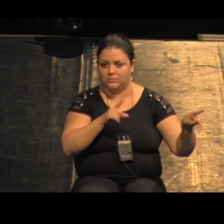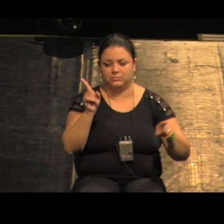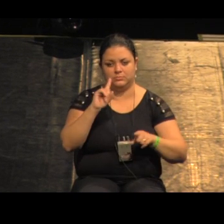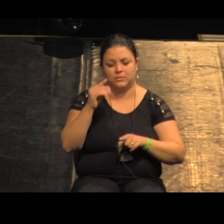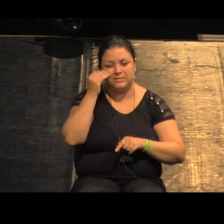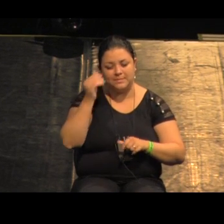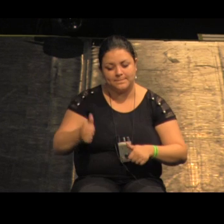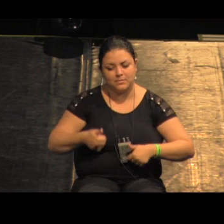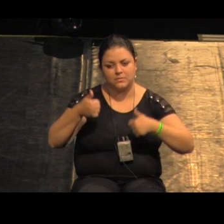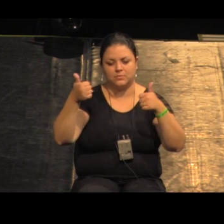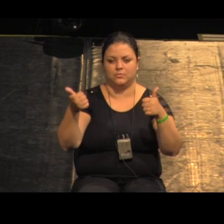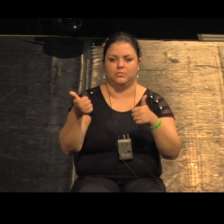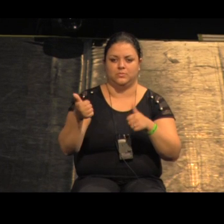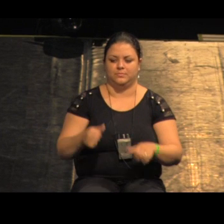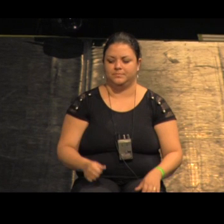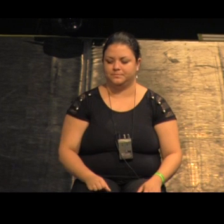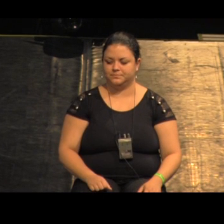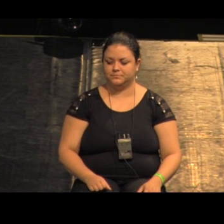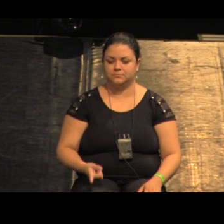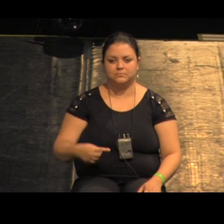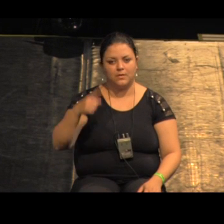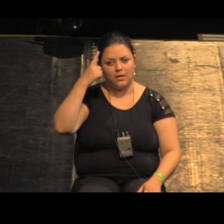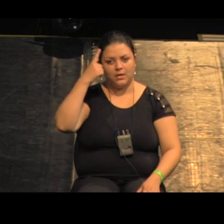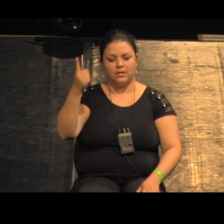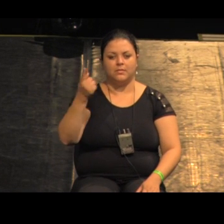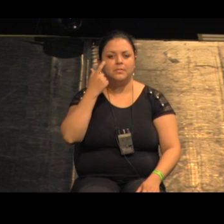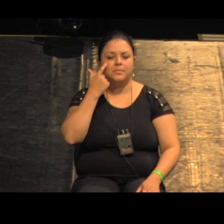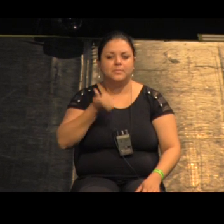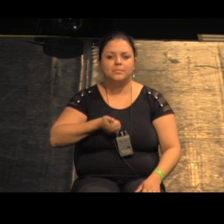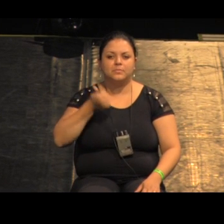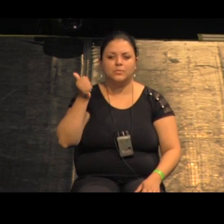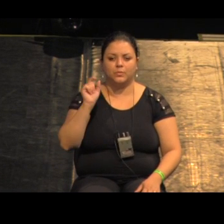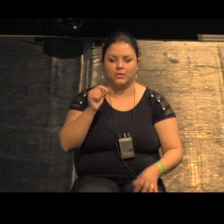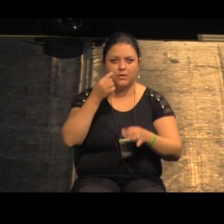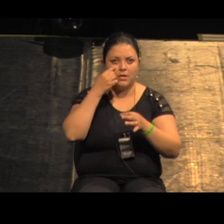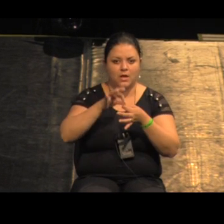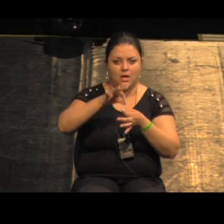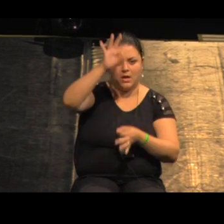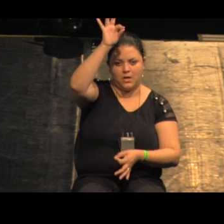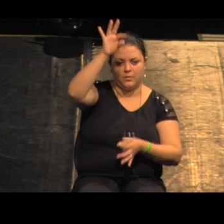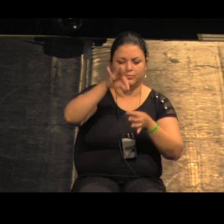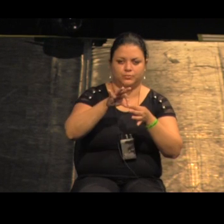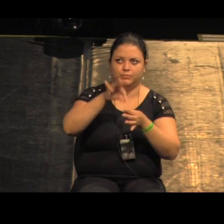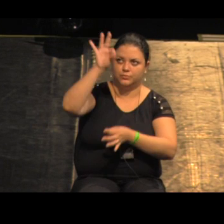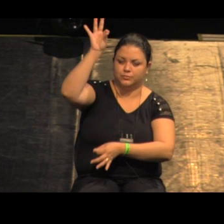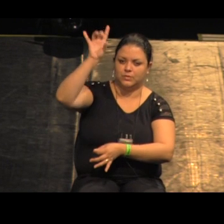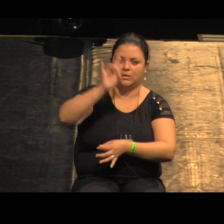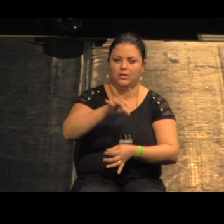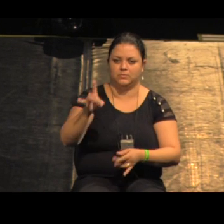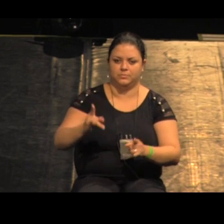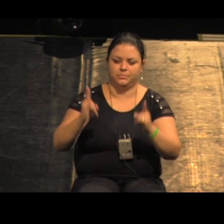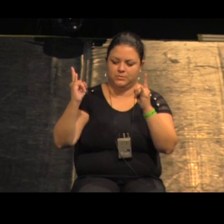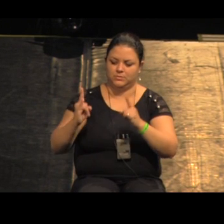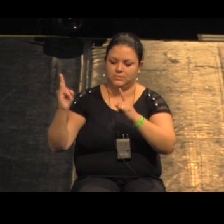melhoria do que estava lá então a ideia era isso aqui a gente mede a altura de cada edificação como você